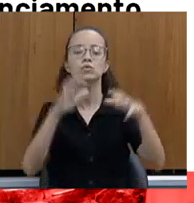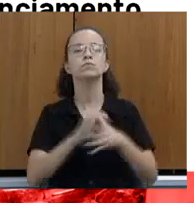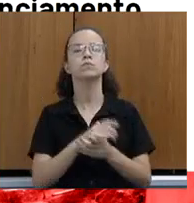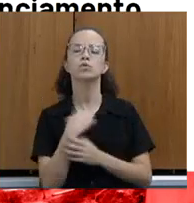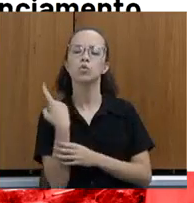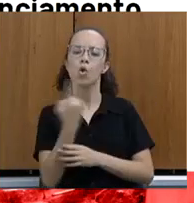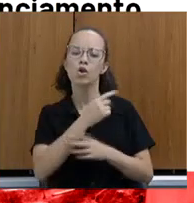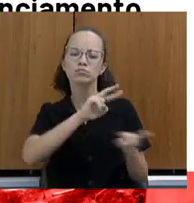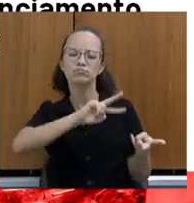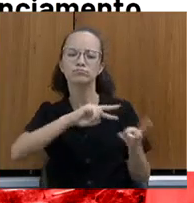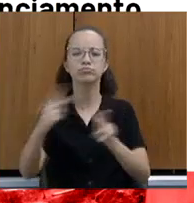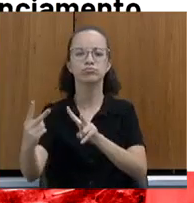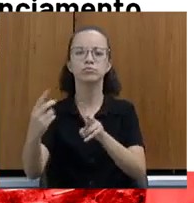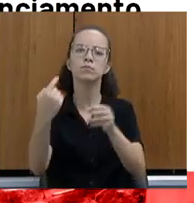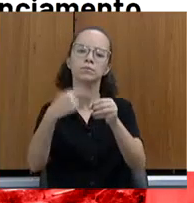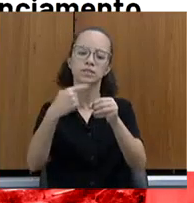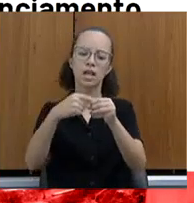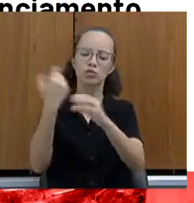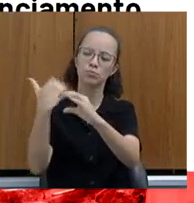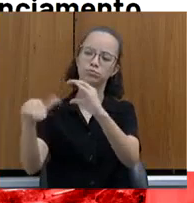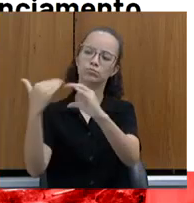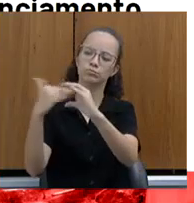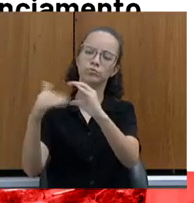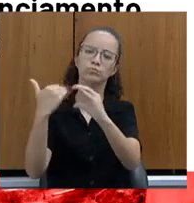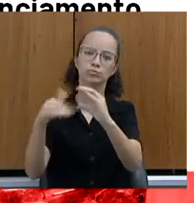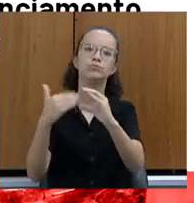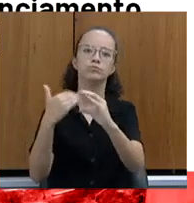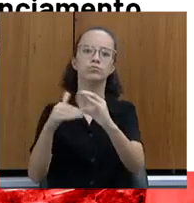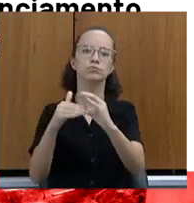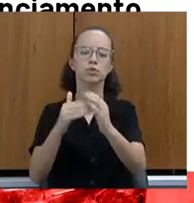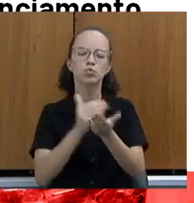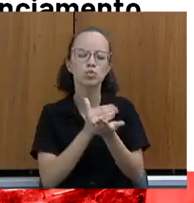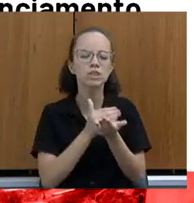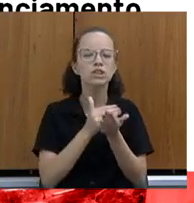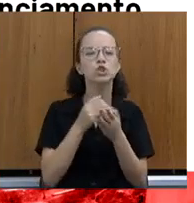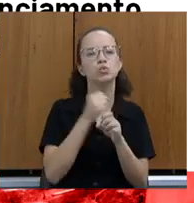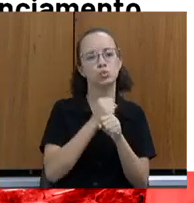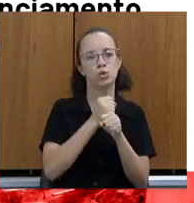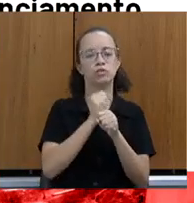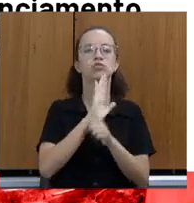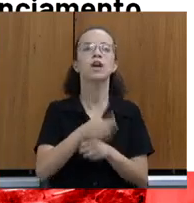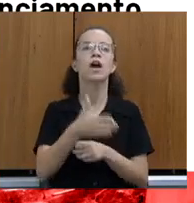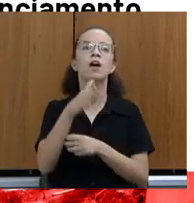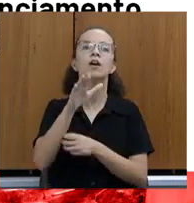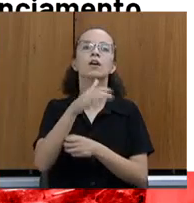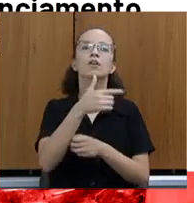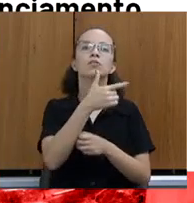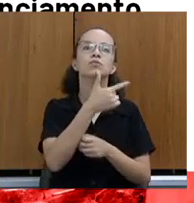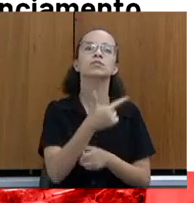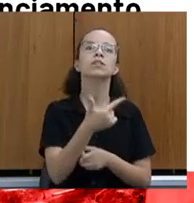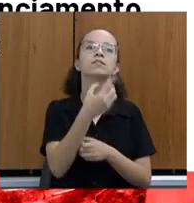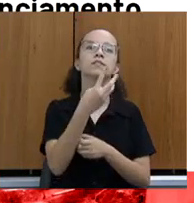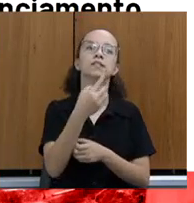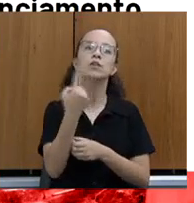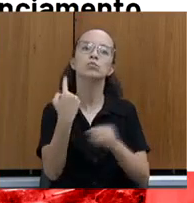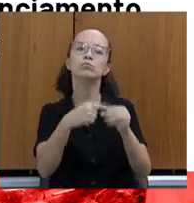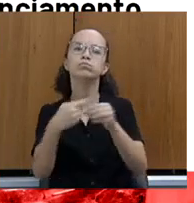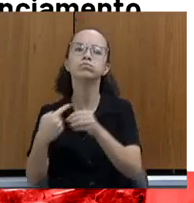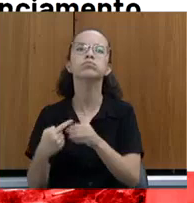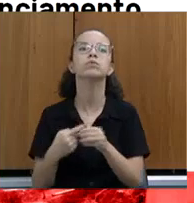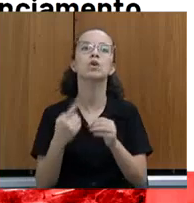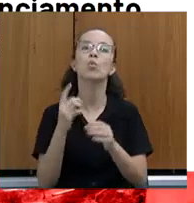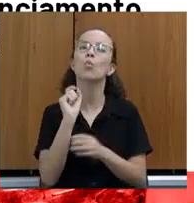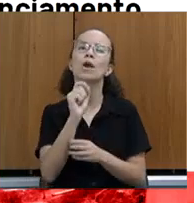transferência aos municípios afetados pelas chuvas no início do ano, 231 municípios atendidos com 94